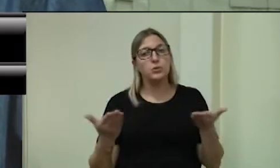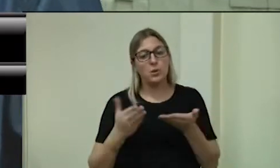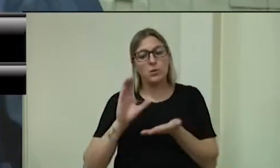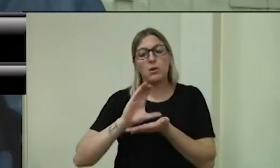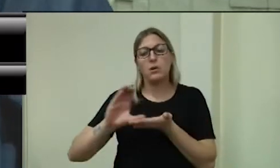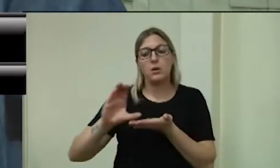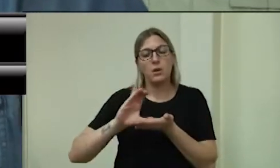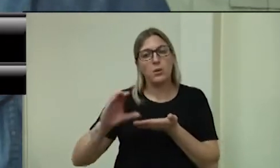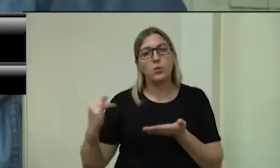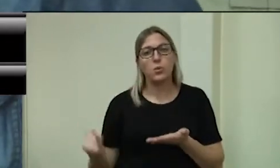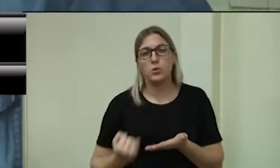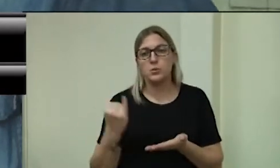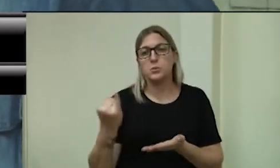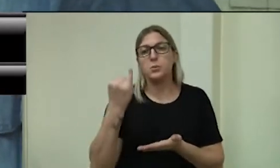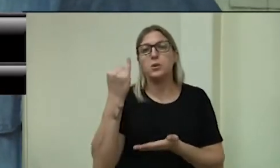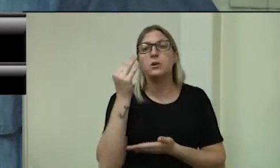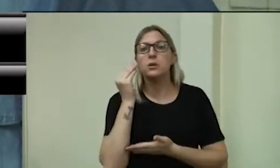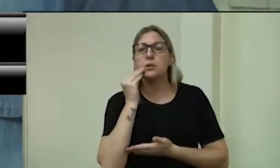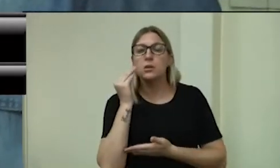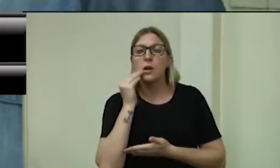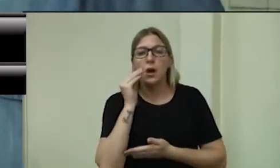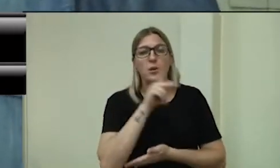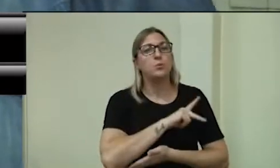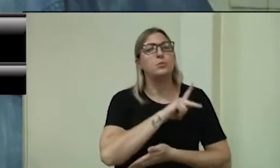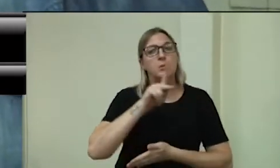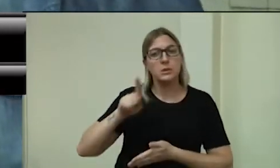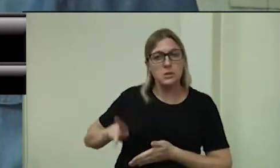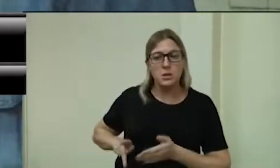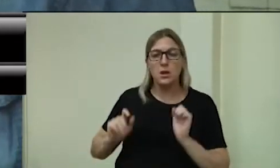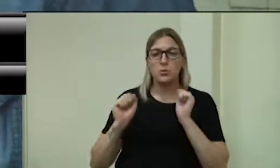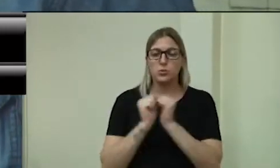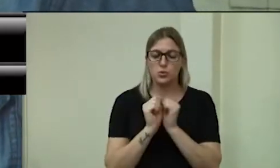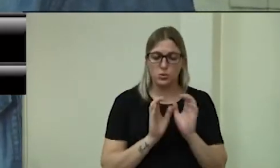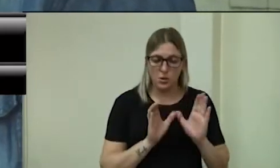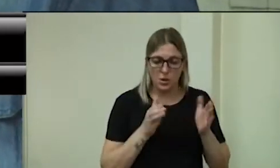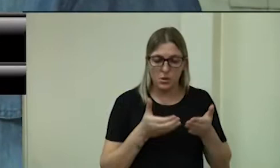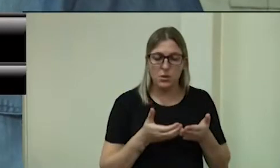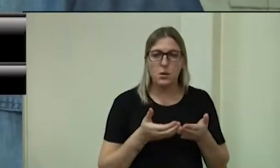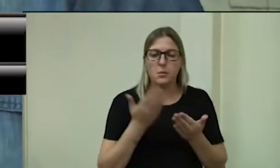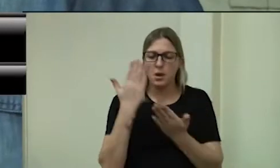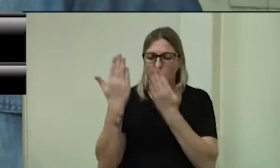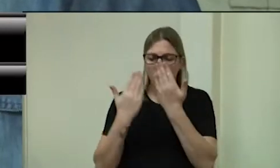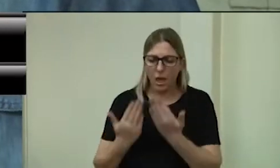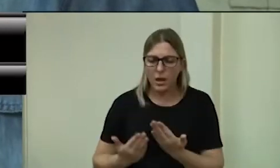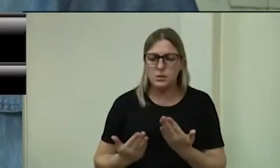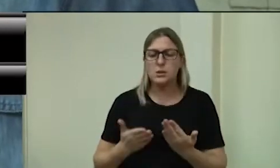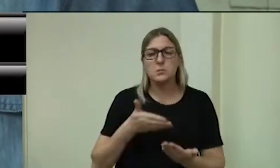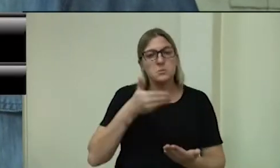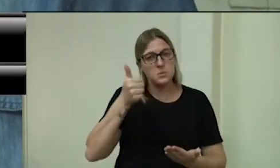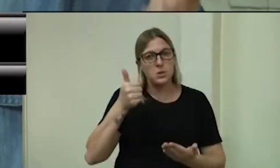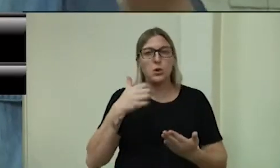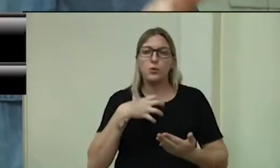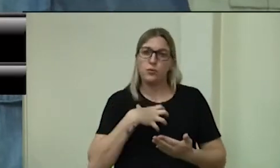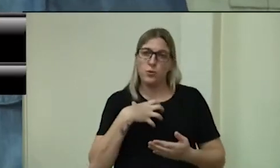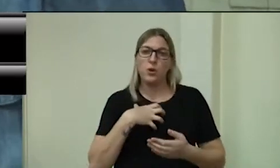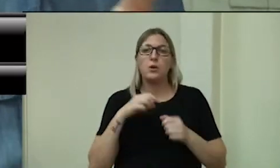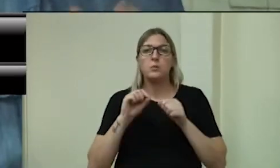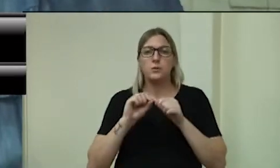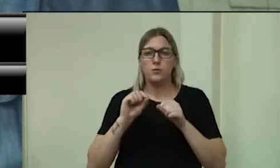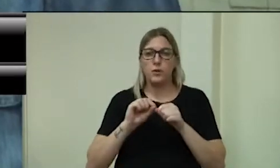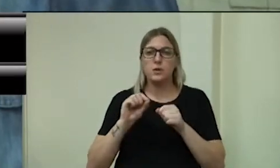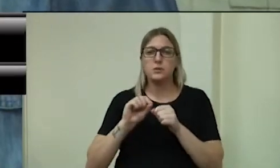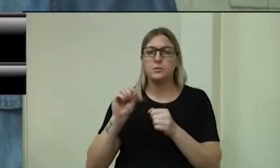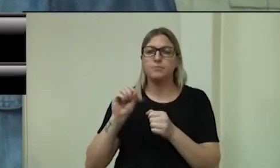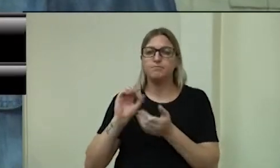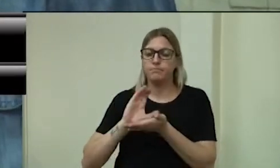que a presidente junto com a equipe vai analisar a melhor forma de fazer esse repasso. De mais,